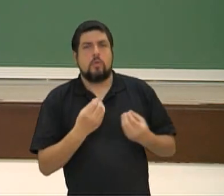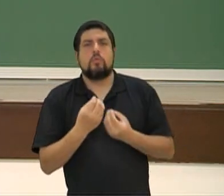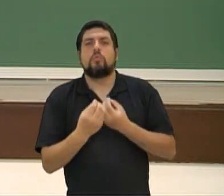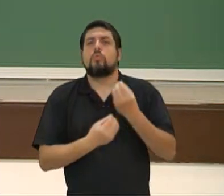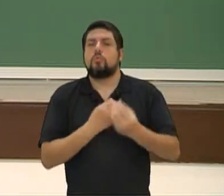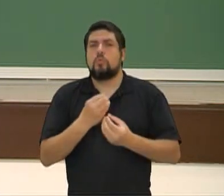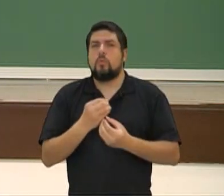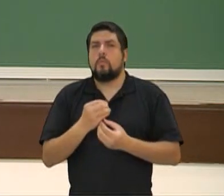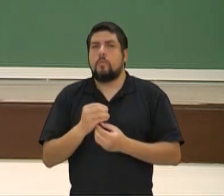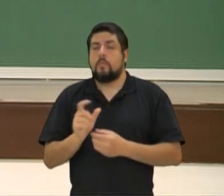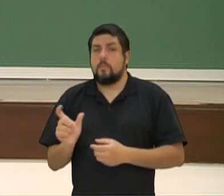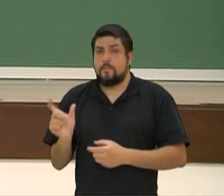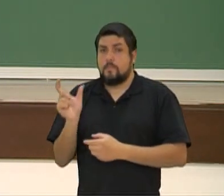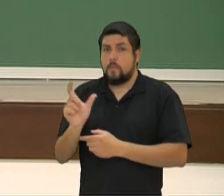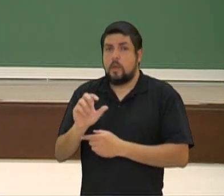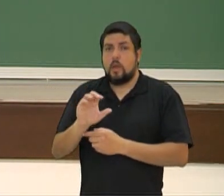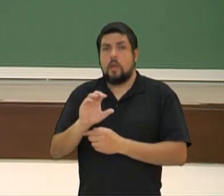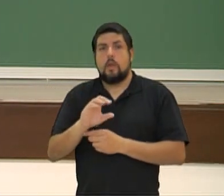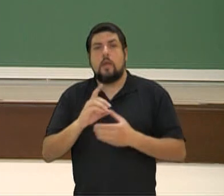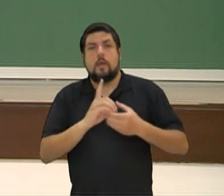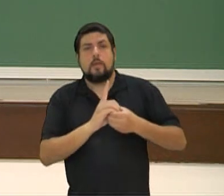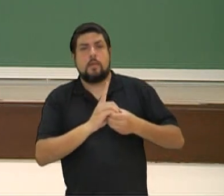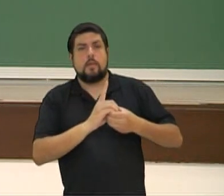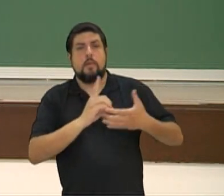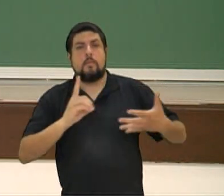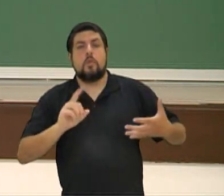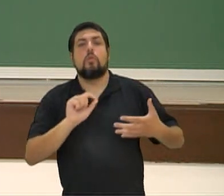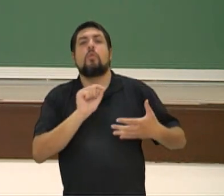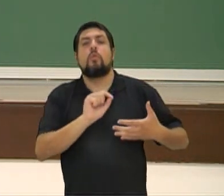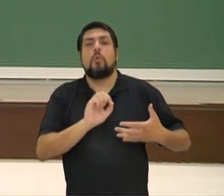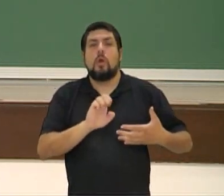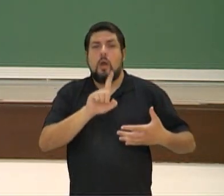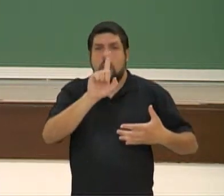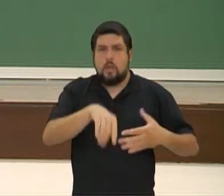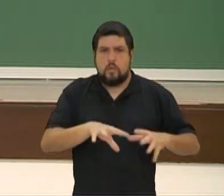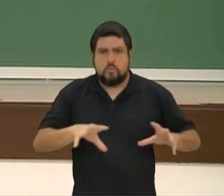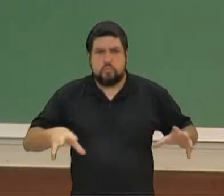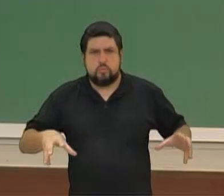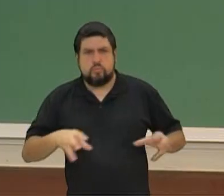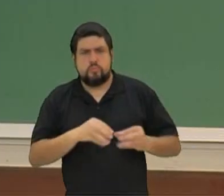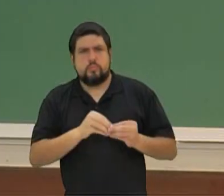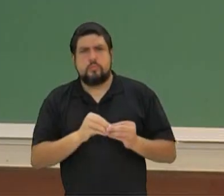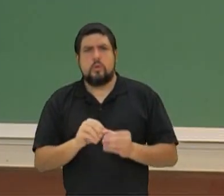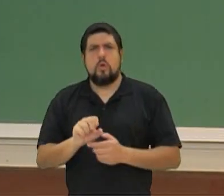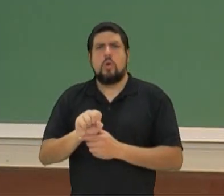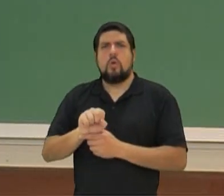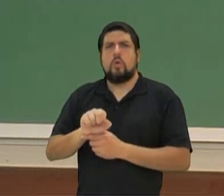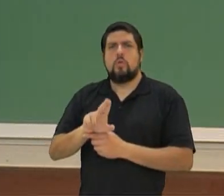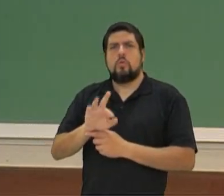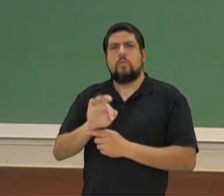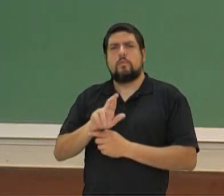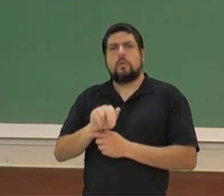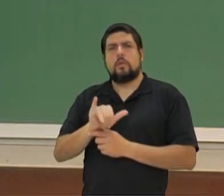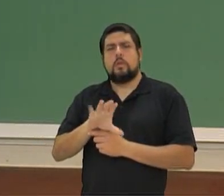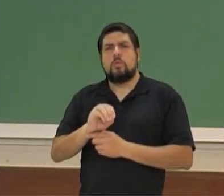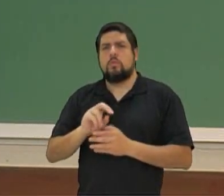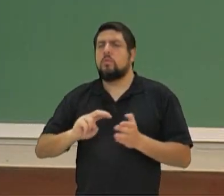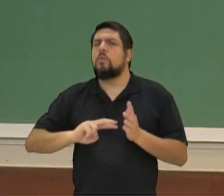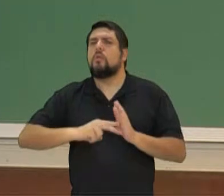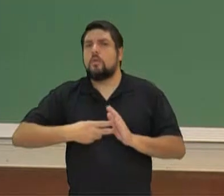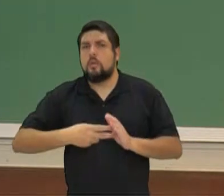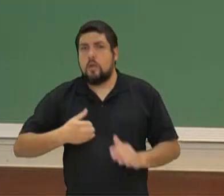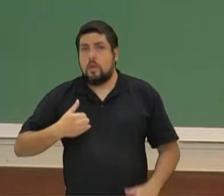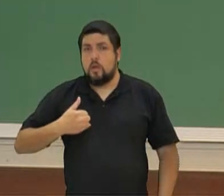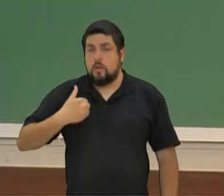a ideia da democracia está relacionada ao sufragio universal. Que palavra é essa? Significa que a partir dos 16